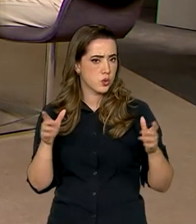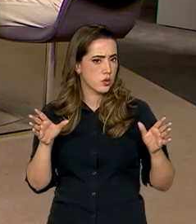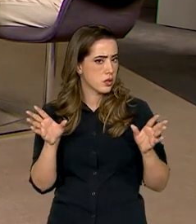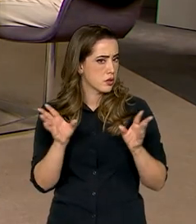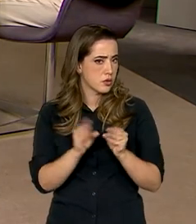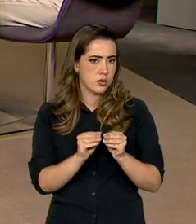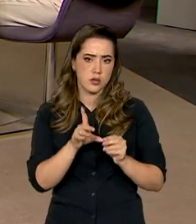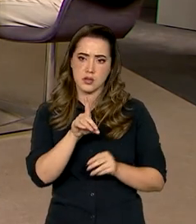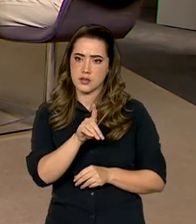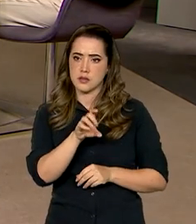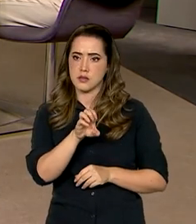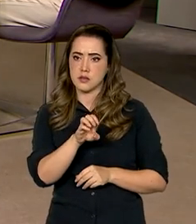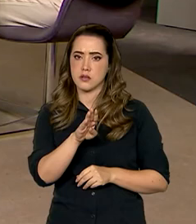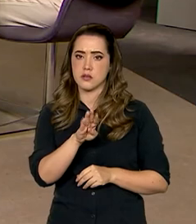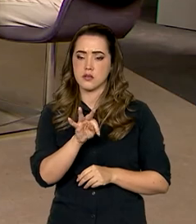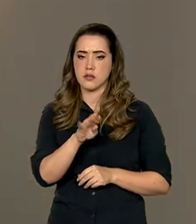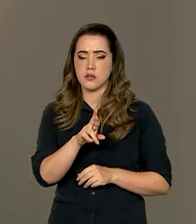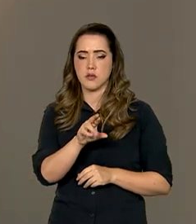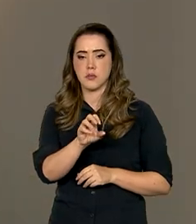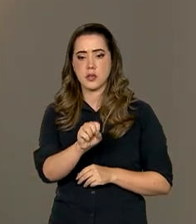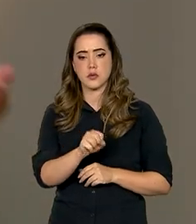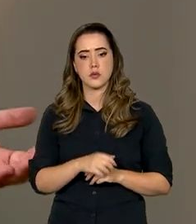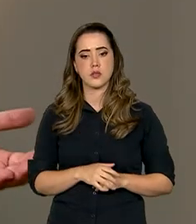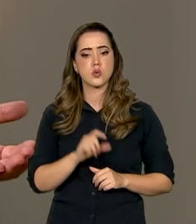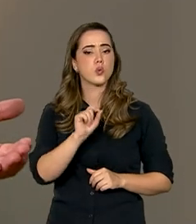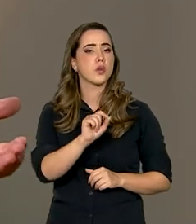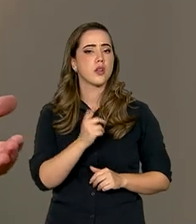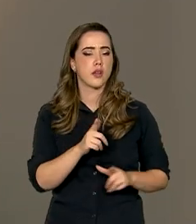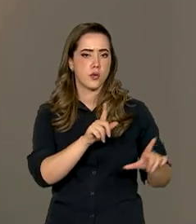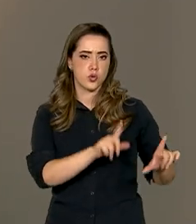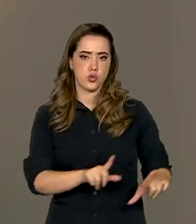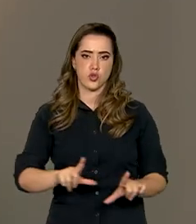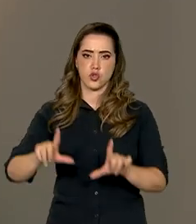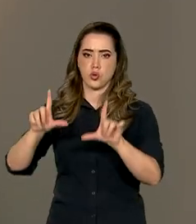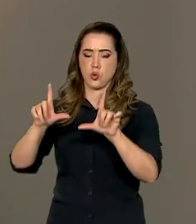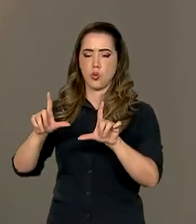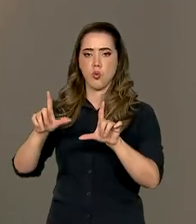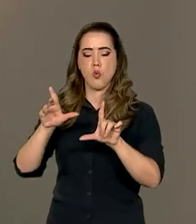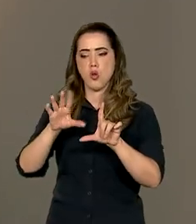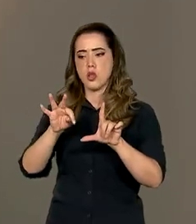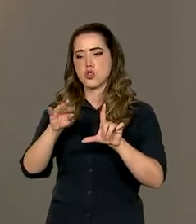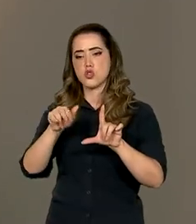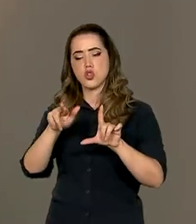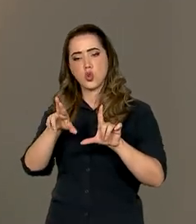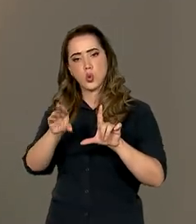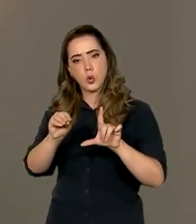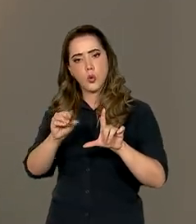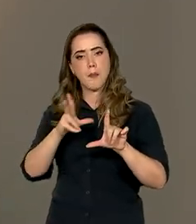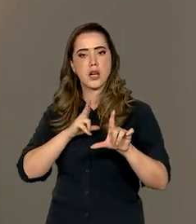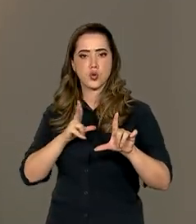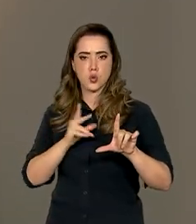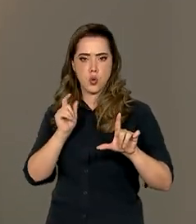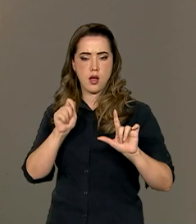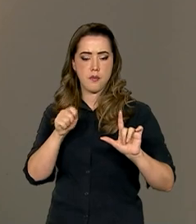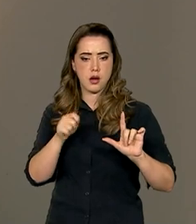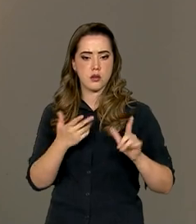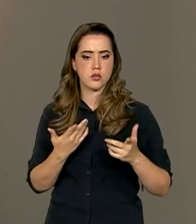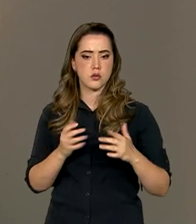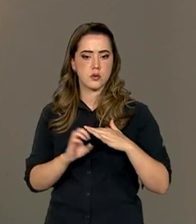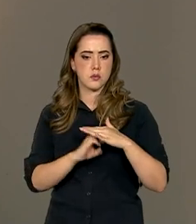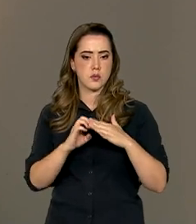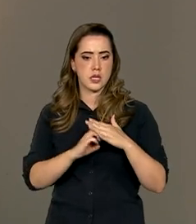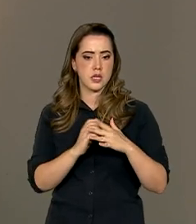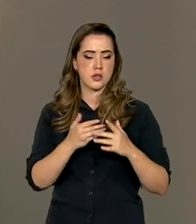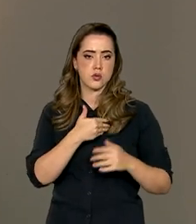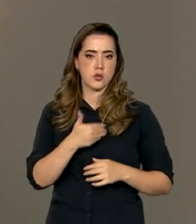palavras, debêntures, É, debênture é um título privado, né? Que, no caso, aí, está abrindo a brecha para uma empresa pública